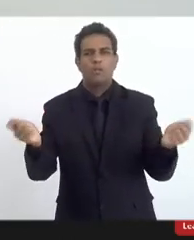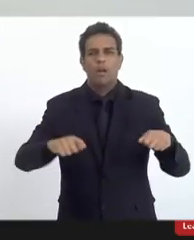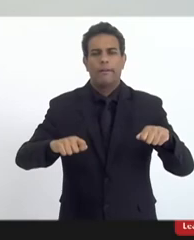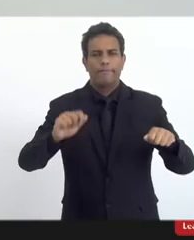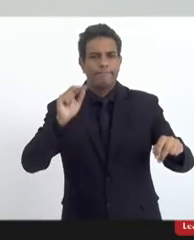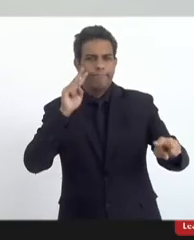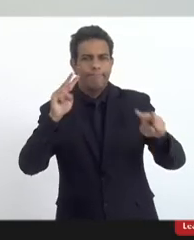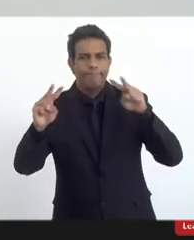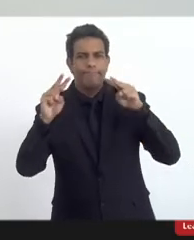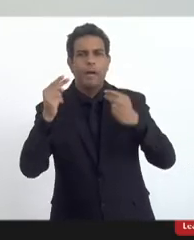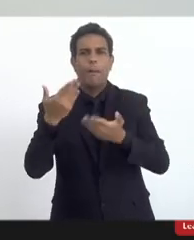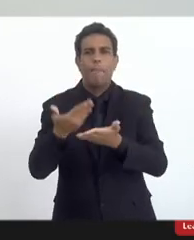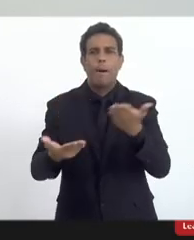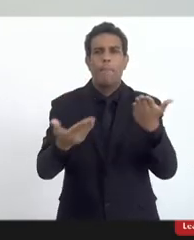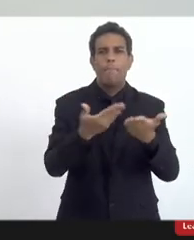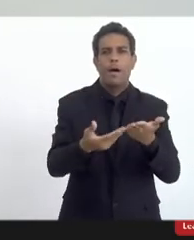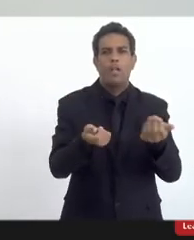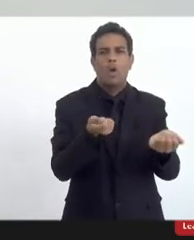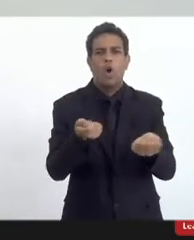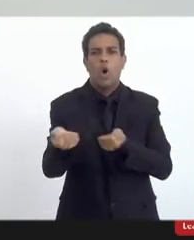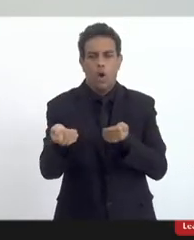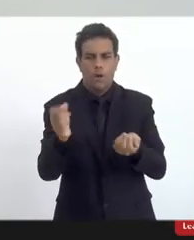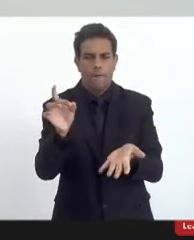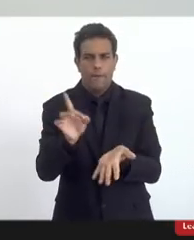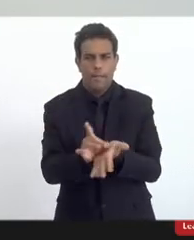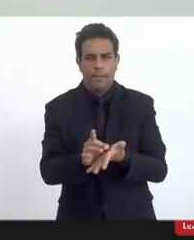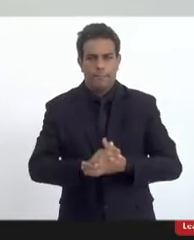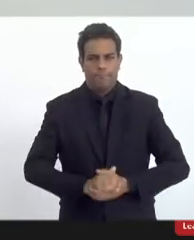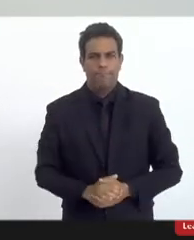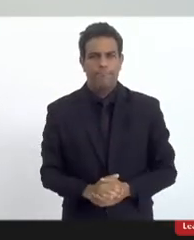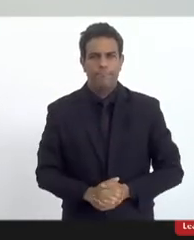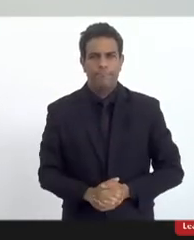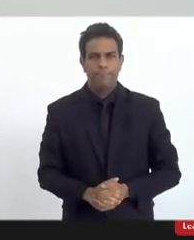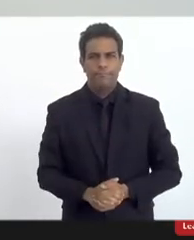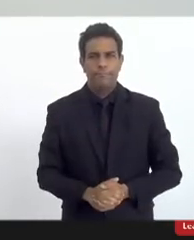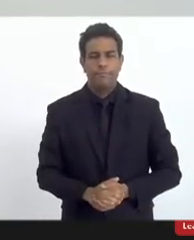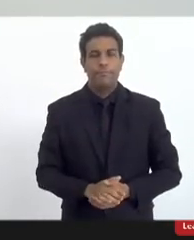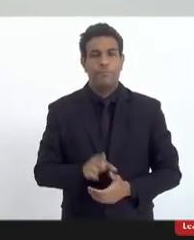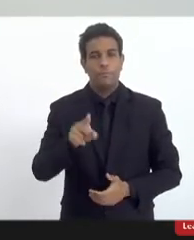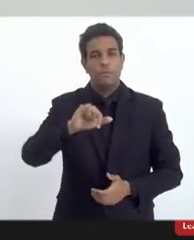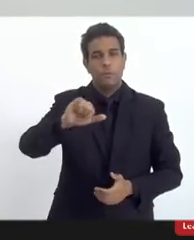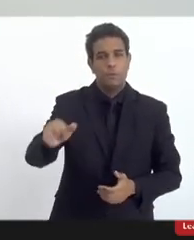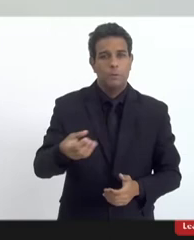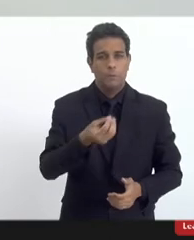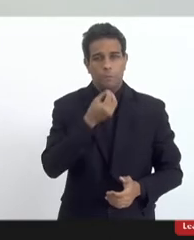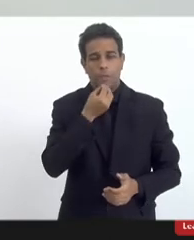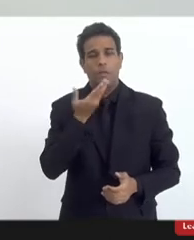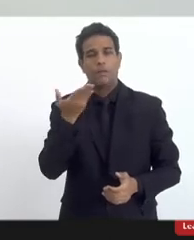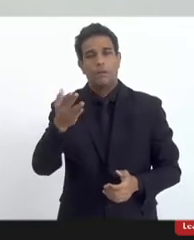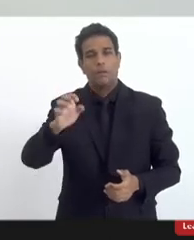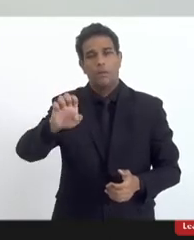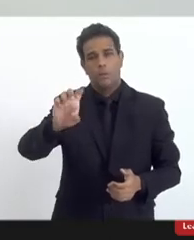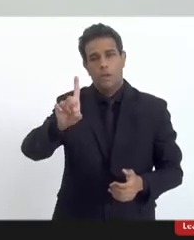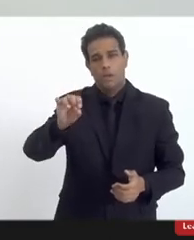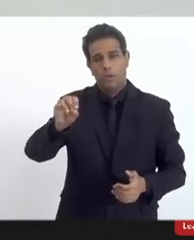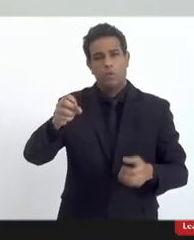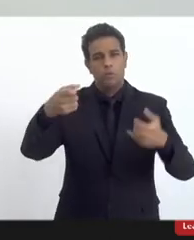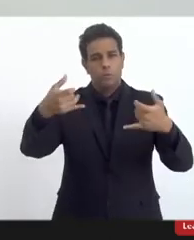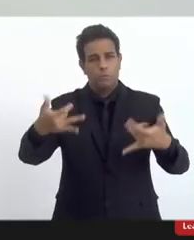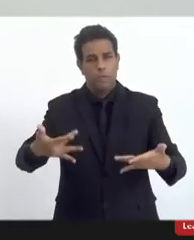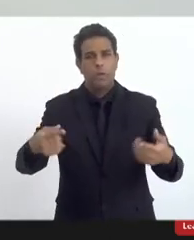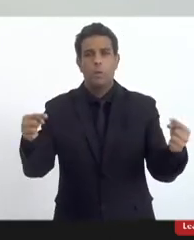está se perdendo o controle, de fato. E outra coisa que o doutor Edio colocou, que eu acho importantíssima,